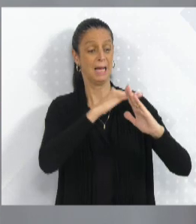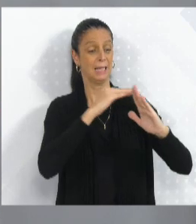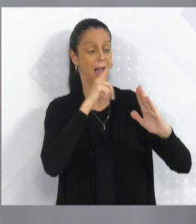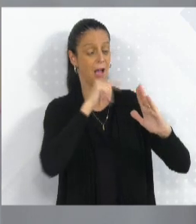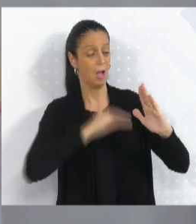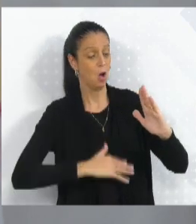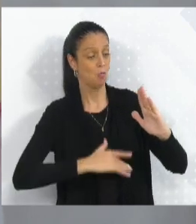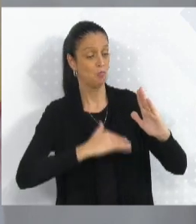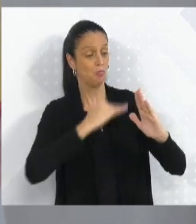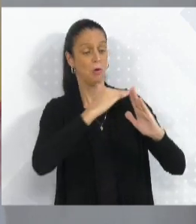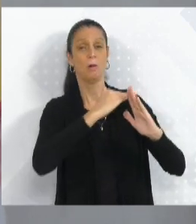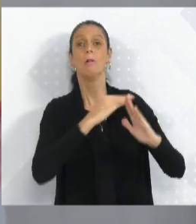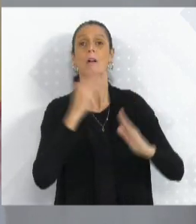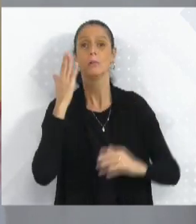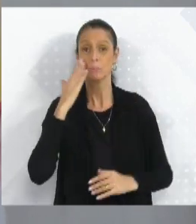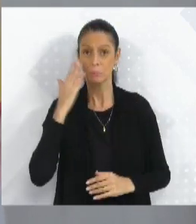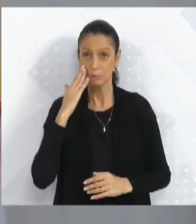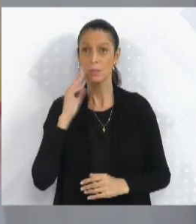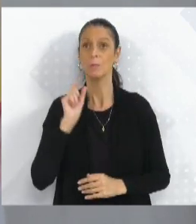Então, eu sei o que é...